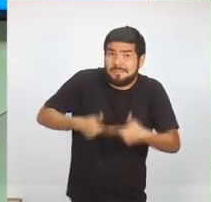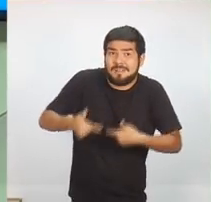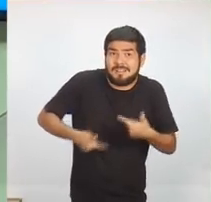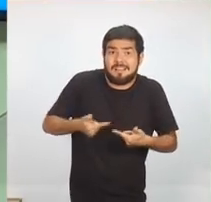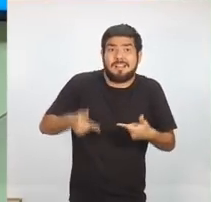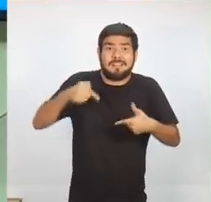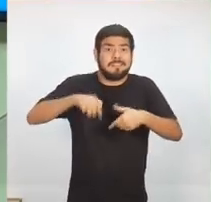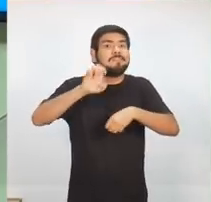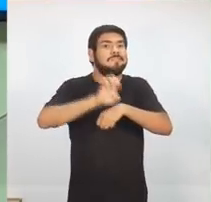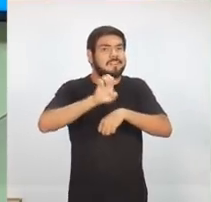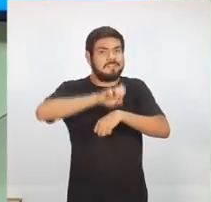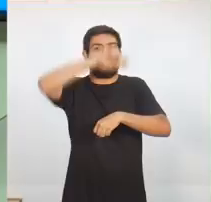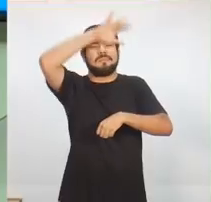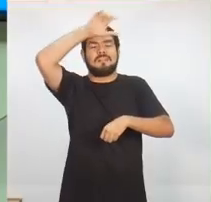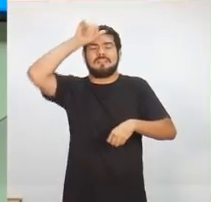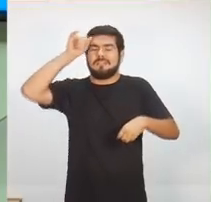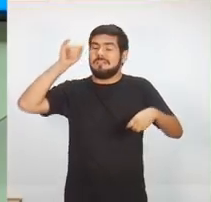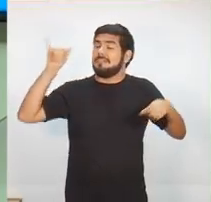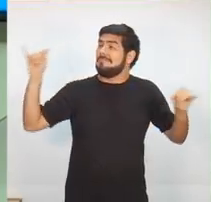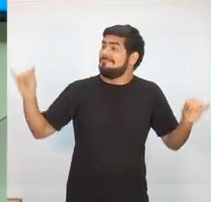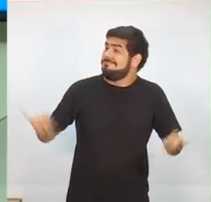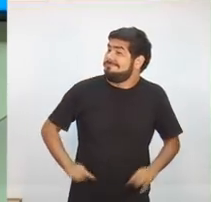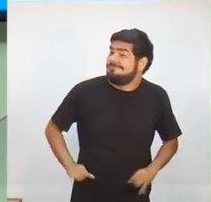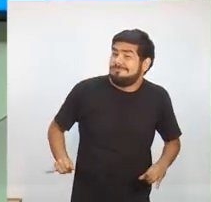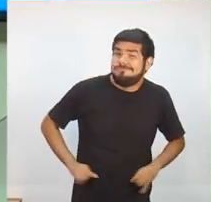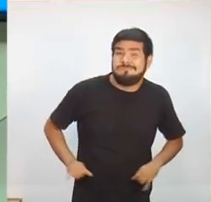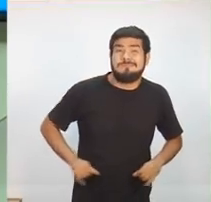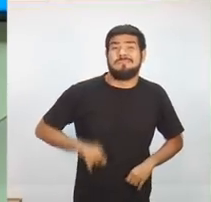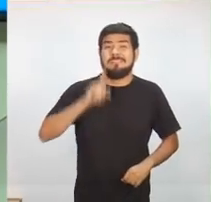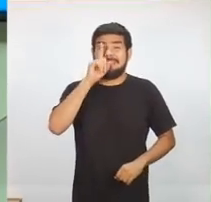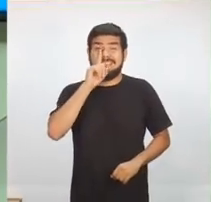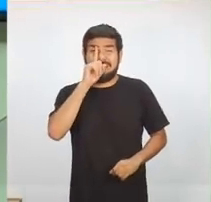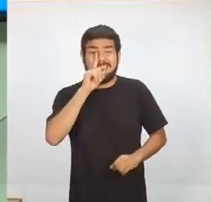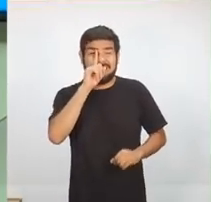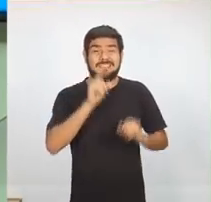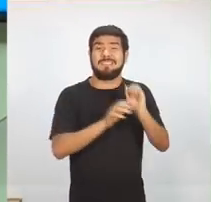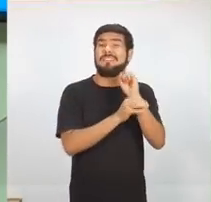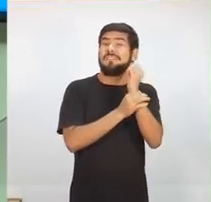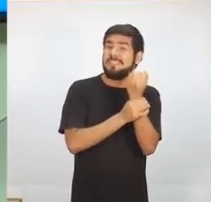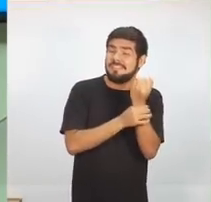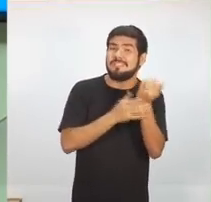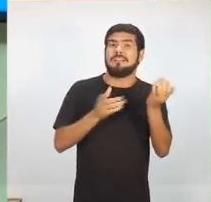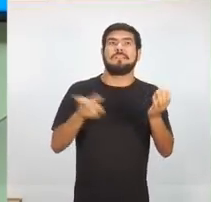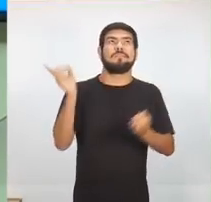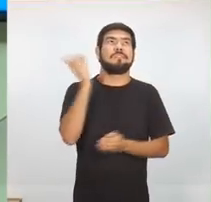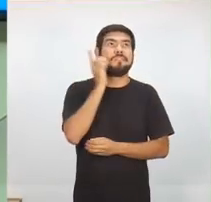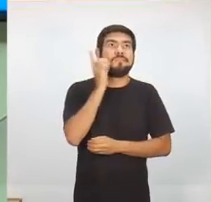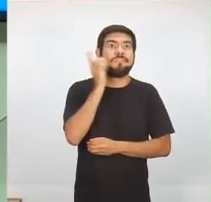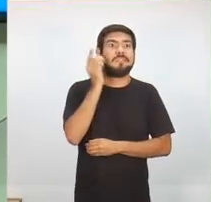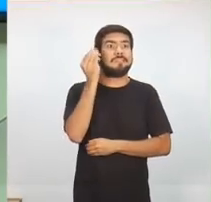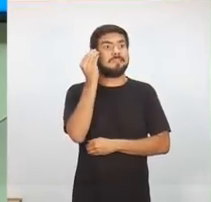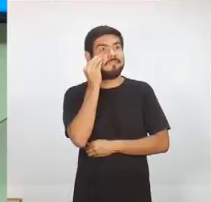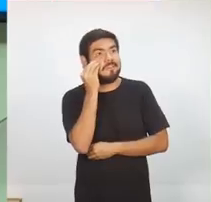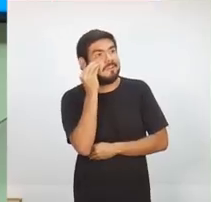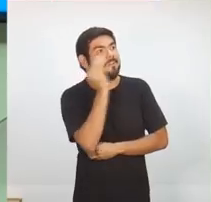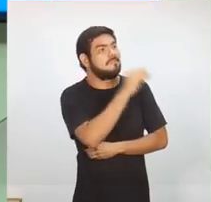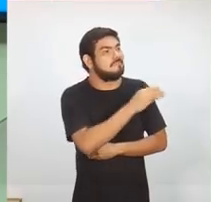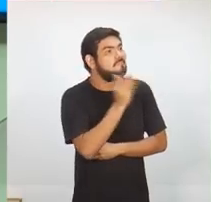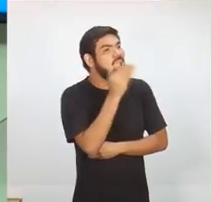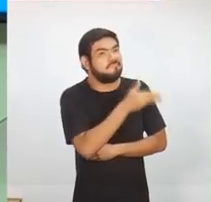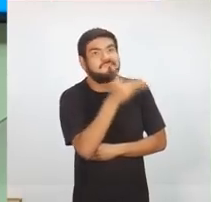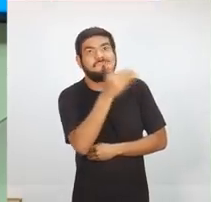estado do Amazonas, que está sofrido por causa da situação da segurança pública. E justamente por todos os dias, a gente viver isso aqui no nosso Agora,